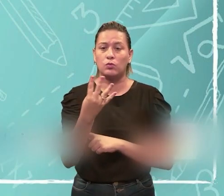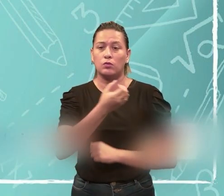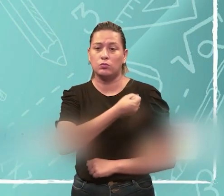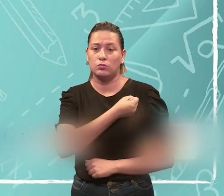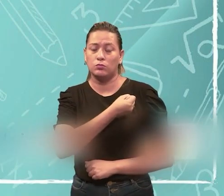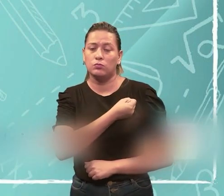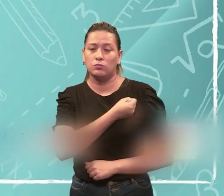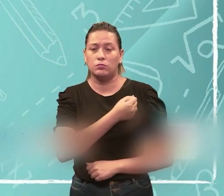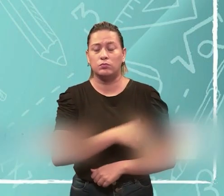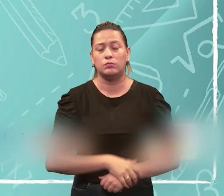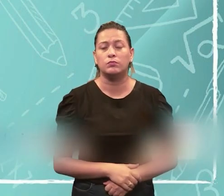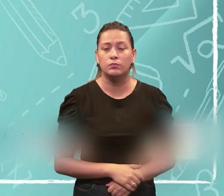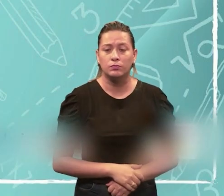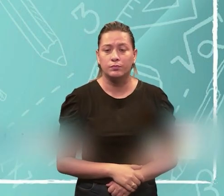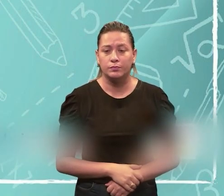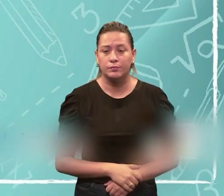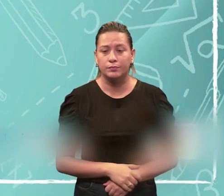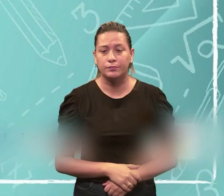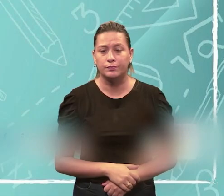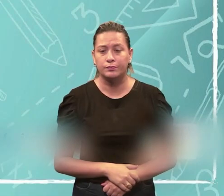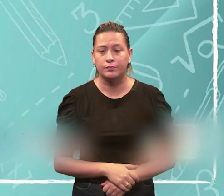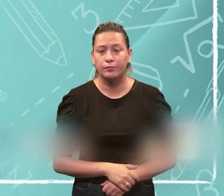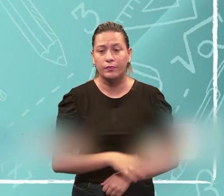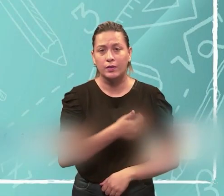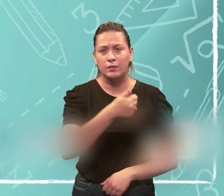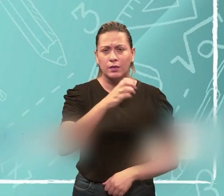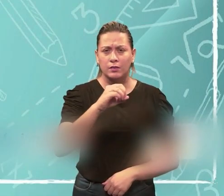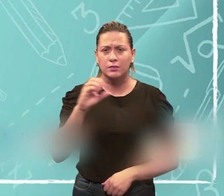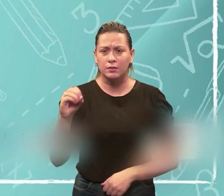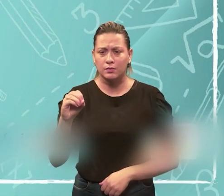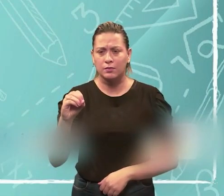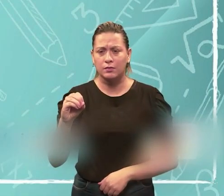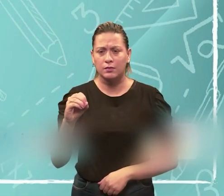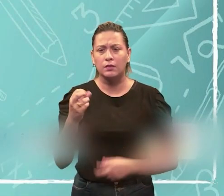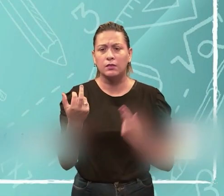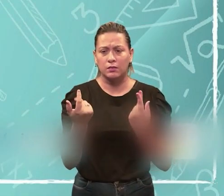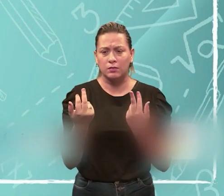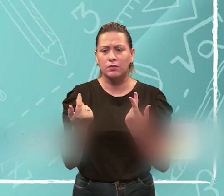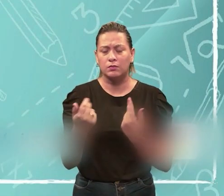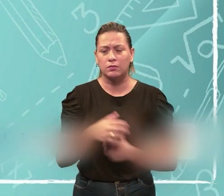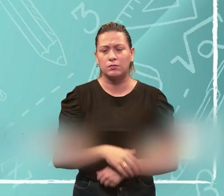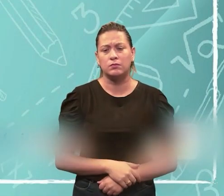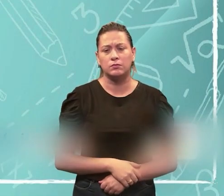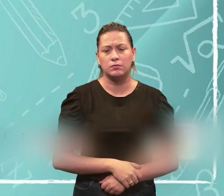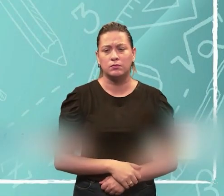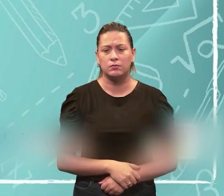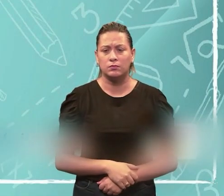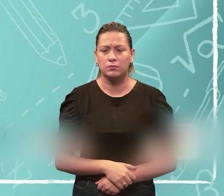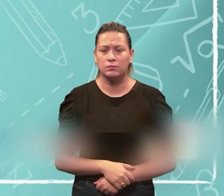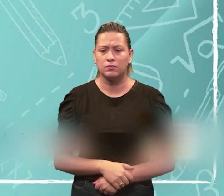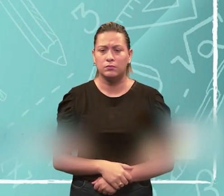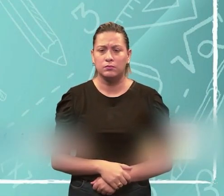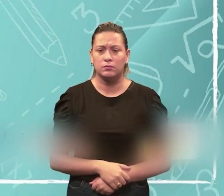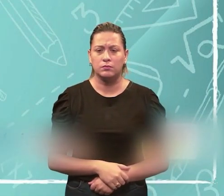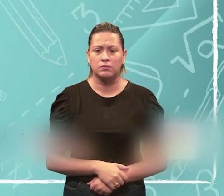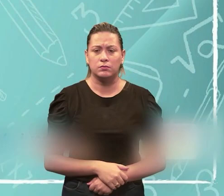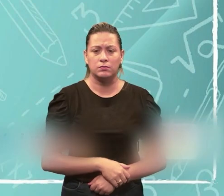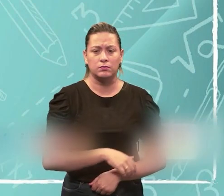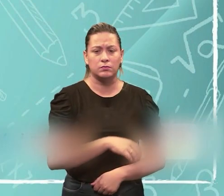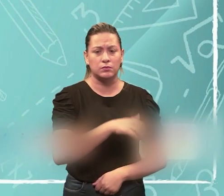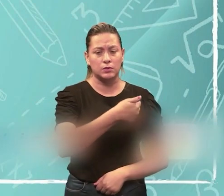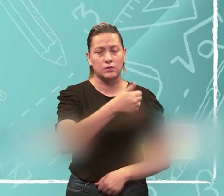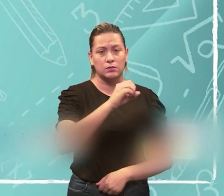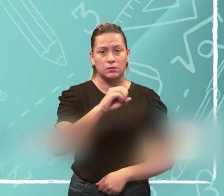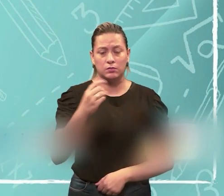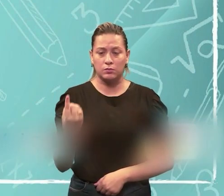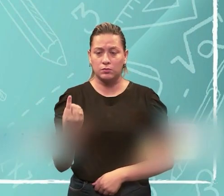números. Aqui, se você perceber, na centena, ela já vai ser a mesma coisa. Ó, 0, o 101,